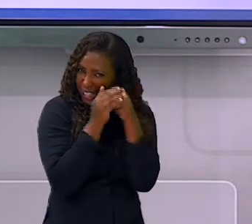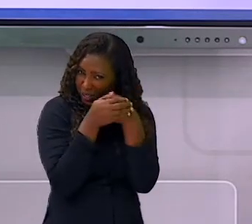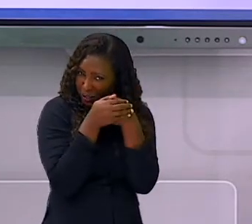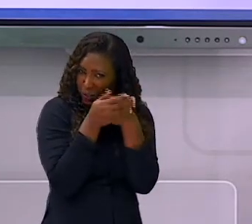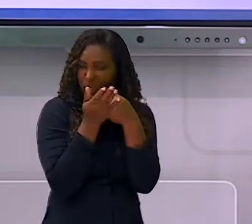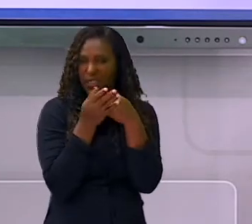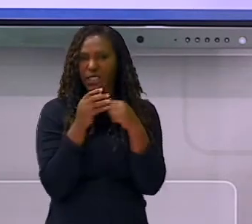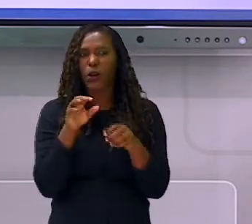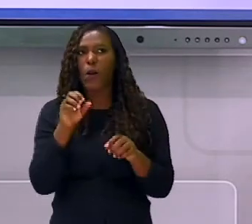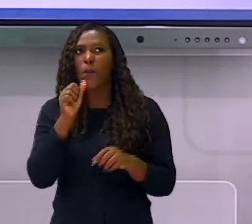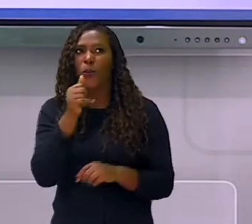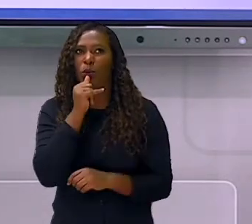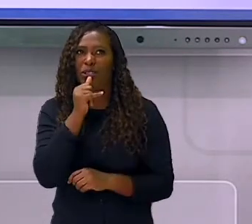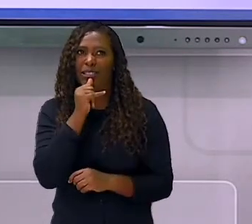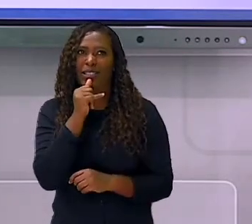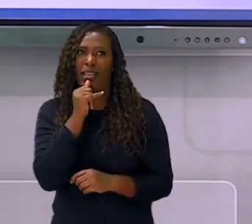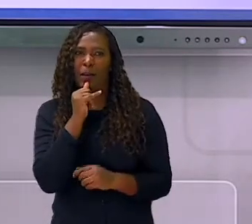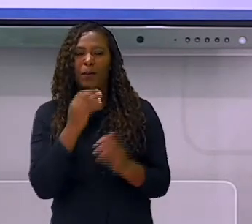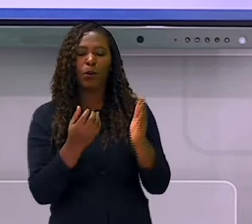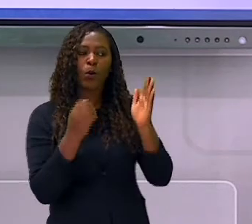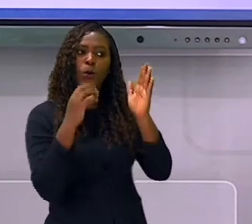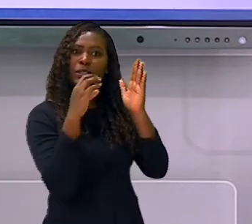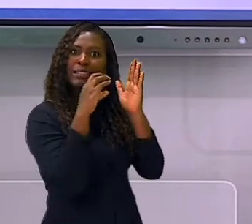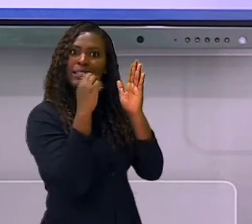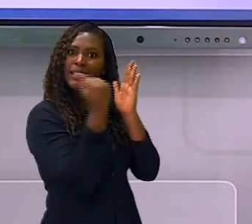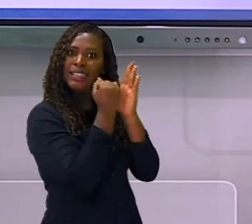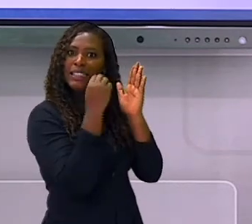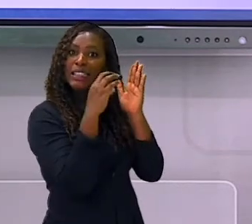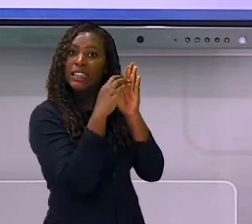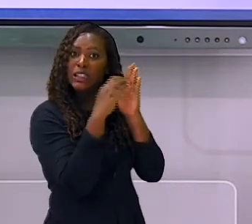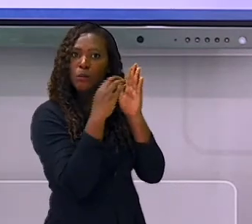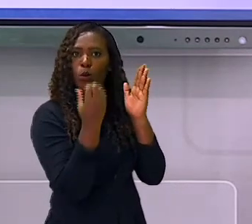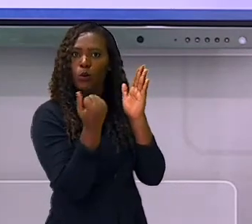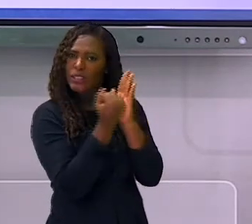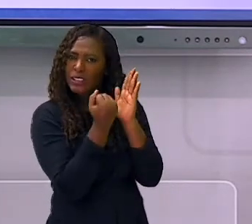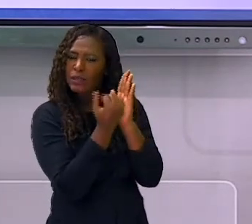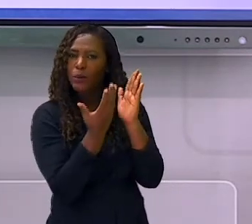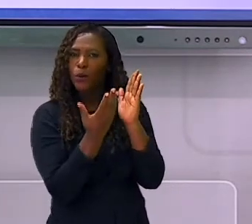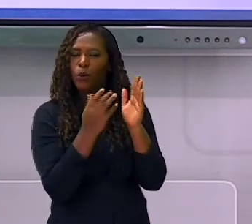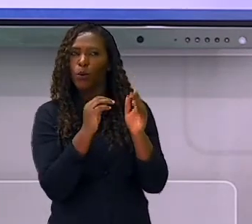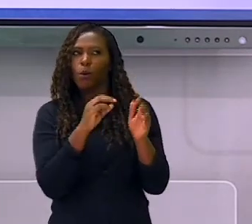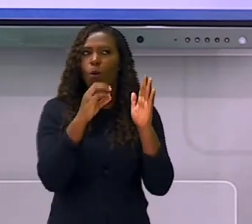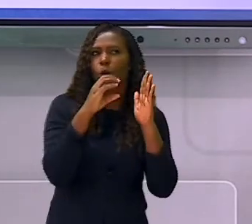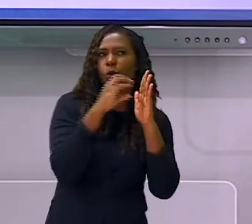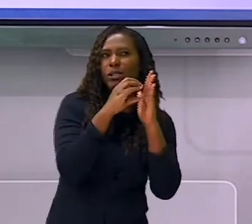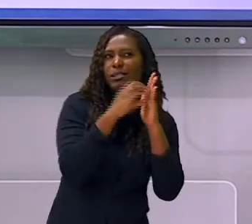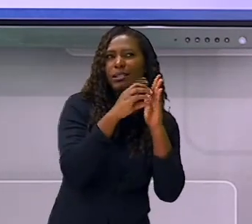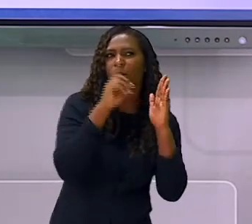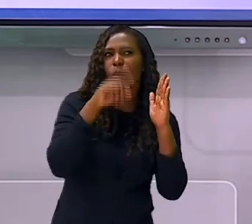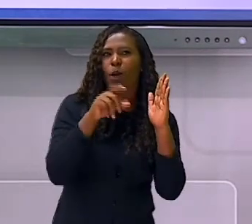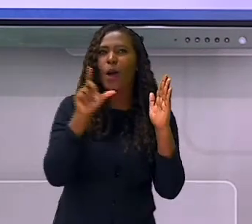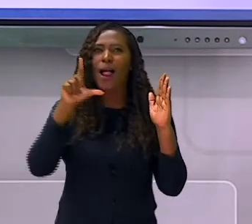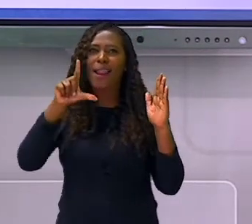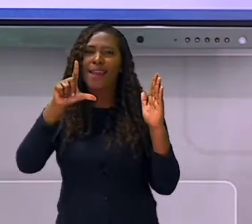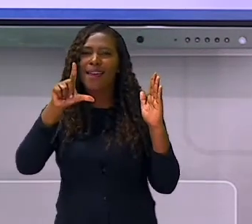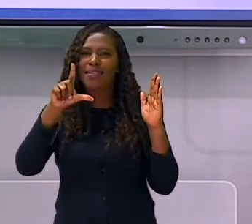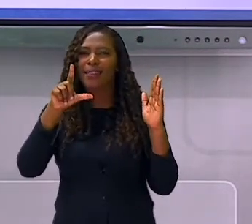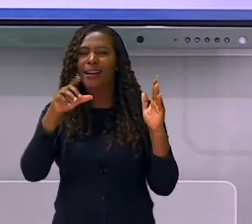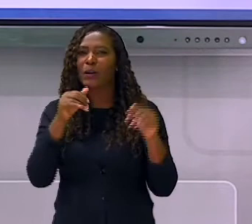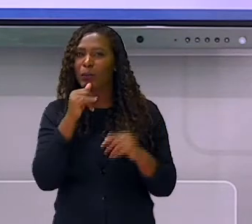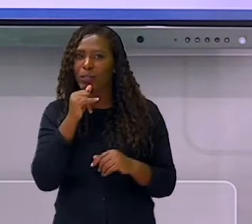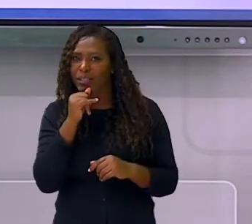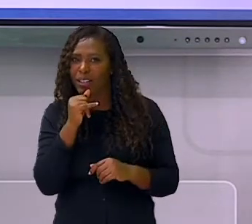equivale a uma letra. E você vai buscar colocar palavras que tenham os sons que vão trabalhar as dificuldades do seu filho.